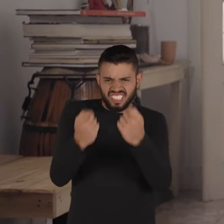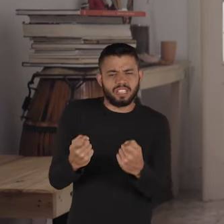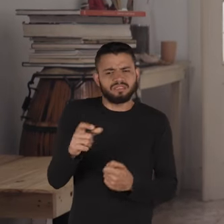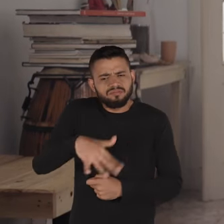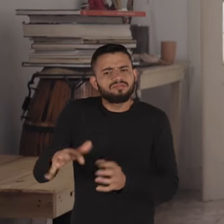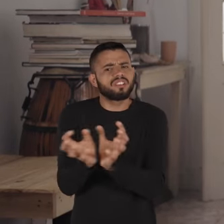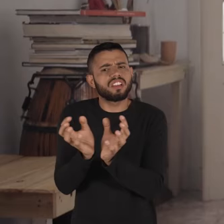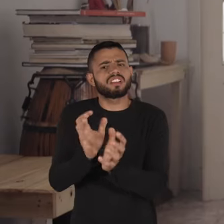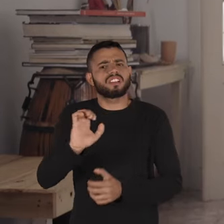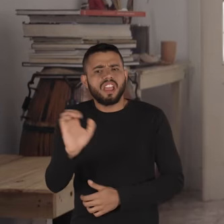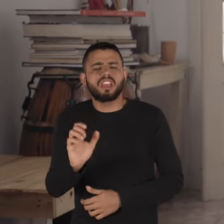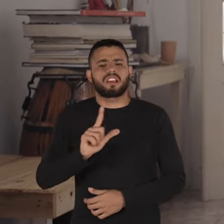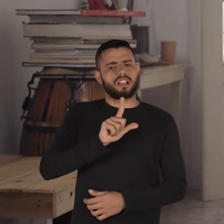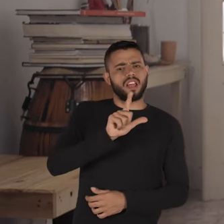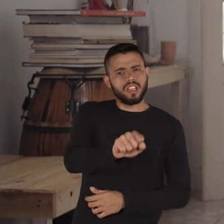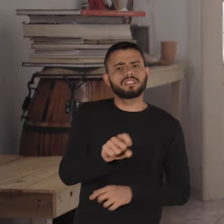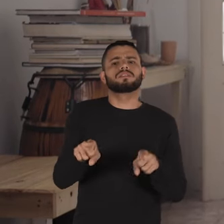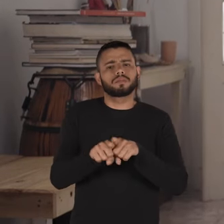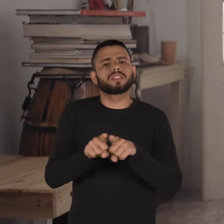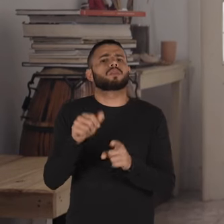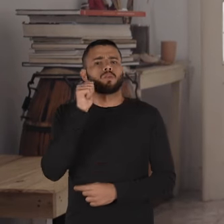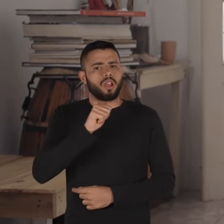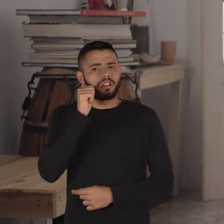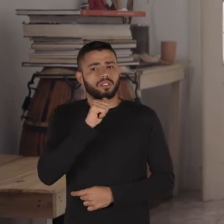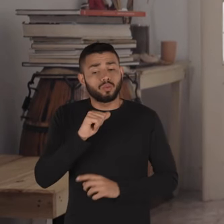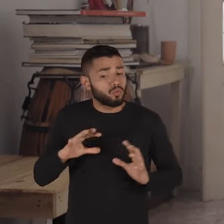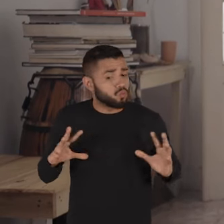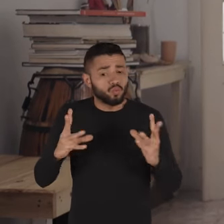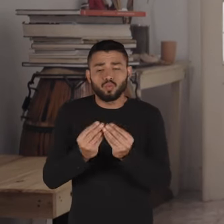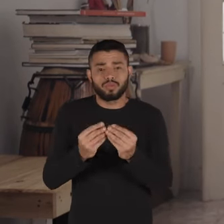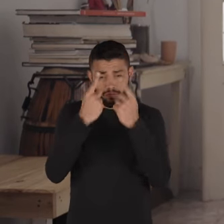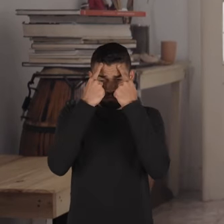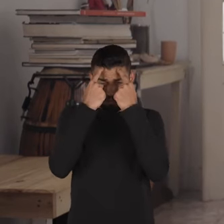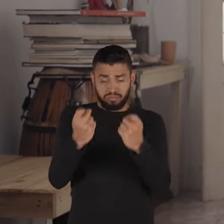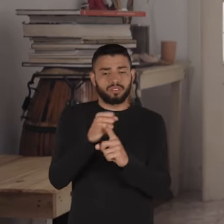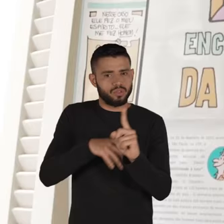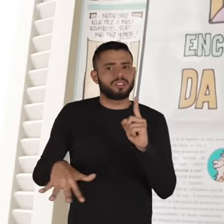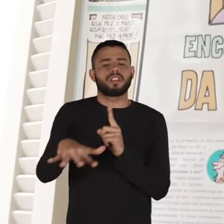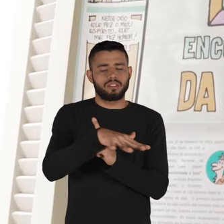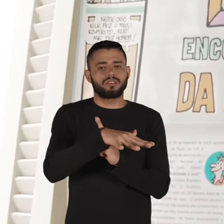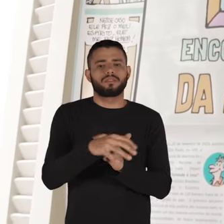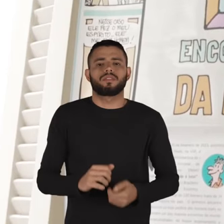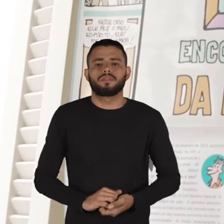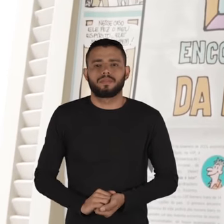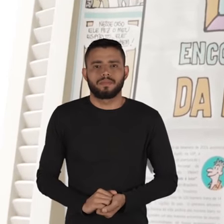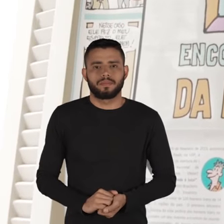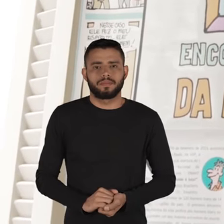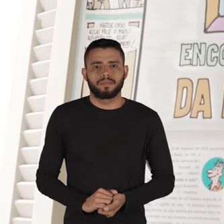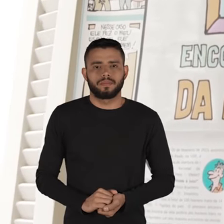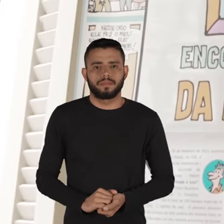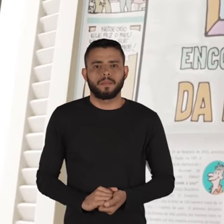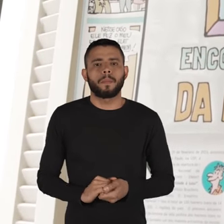os gays que violenta as lésbicas que violenta as mulheres é isso tudo que violenta a sociedade. Lan Matos Coordenador